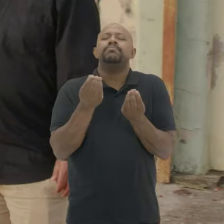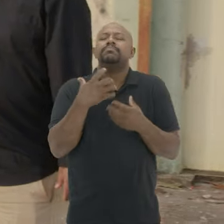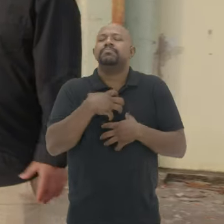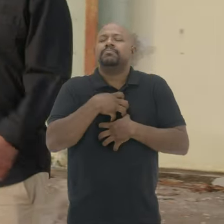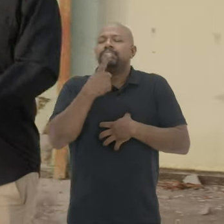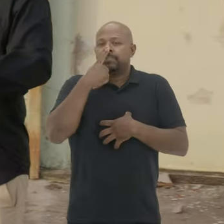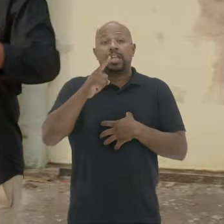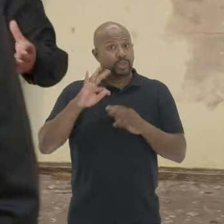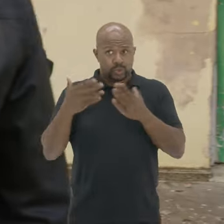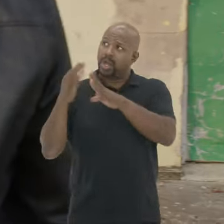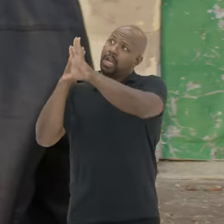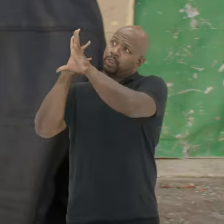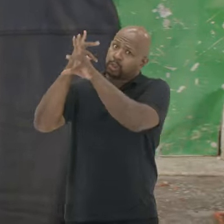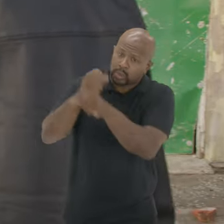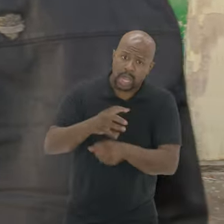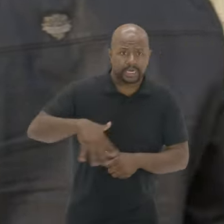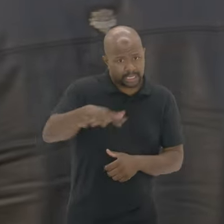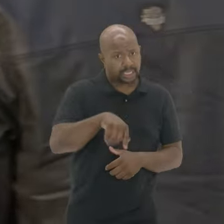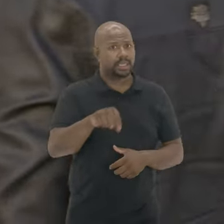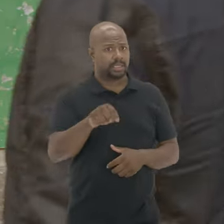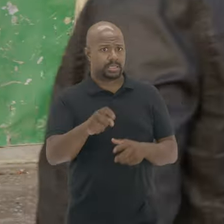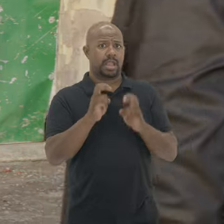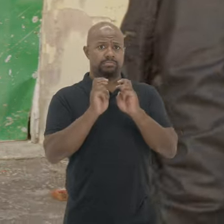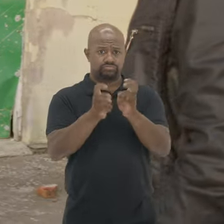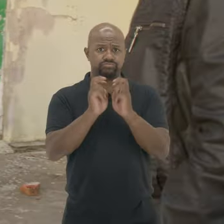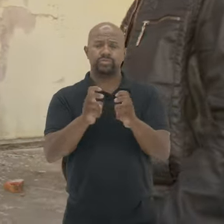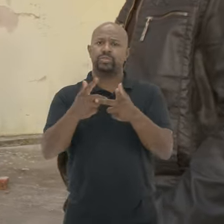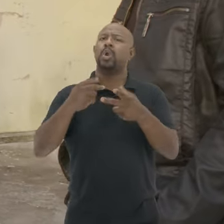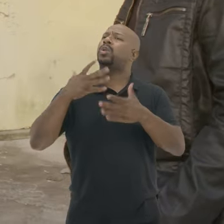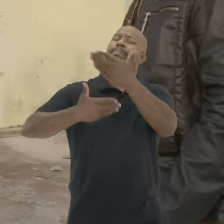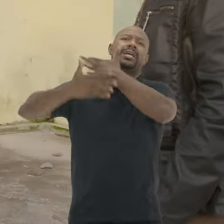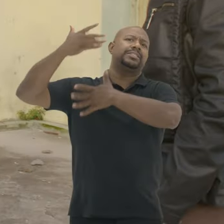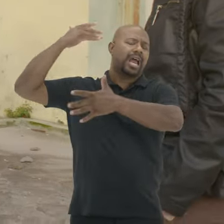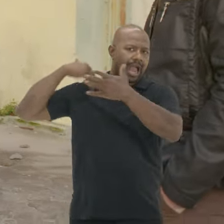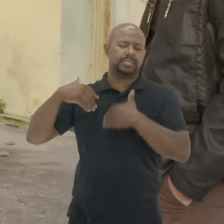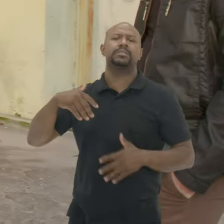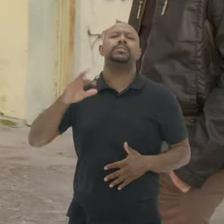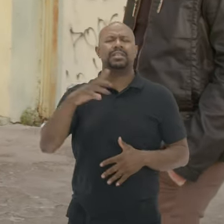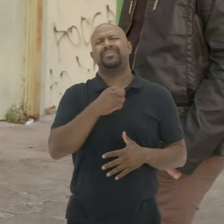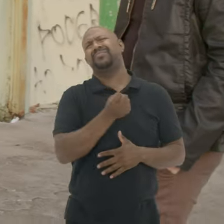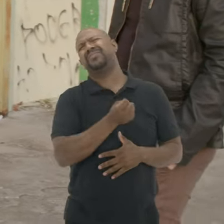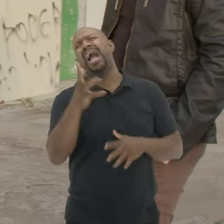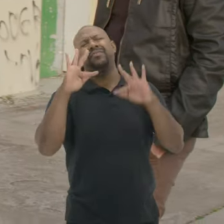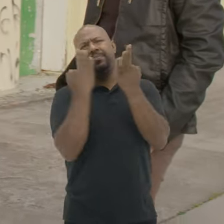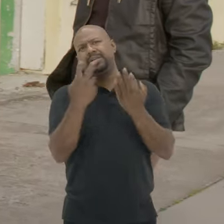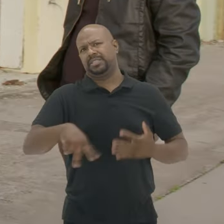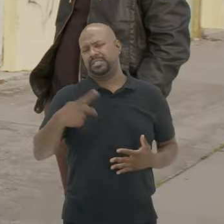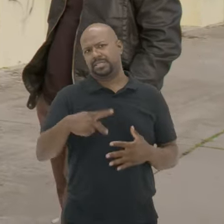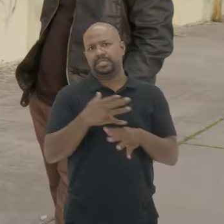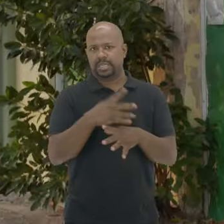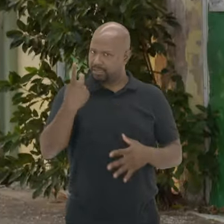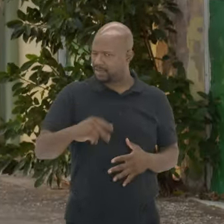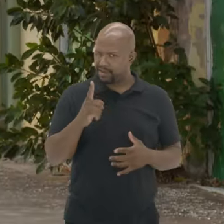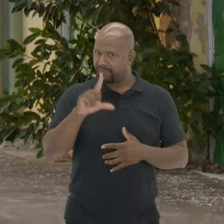charmosos Faz parte De toda essa história Da mancha Ferroviária E todo esse passado Histório Que tem a memória De várias famílias Da